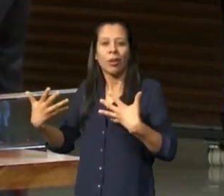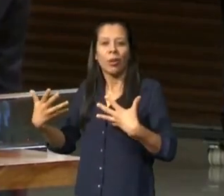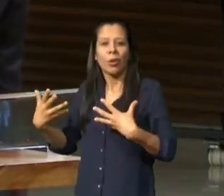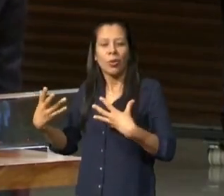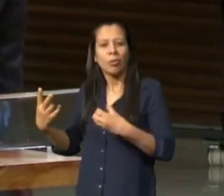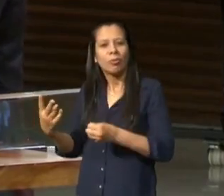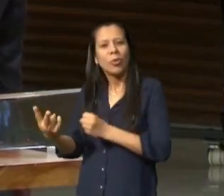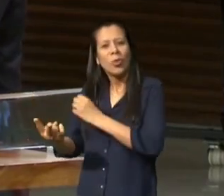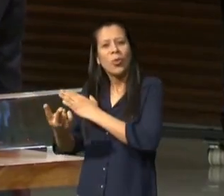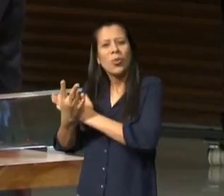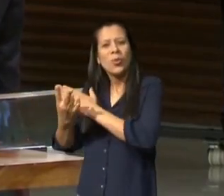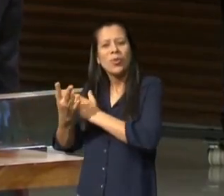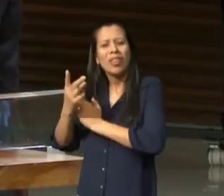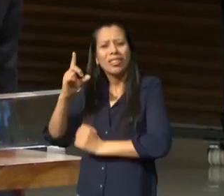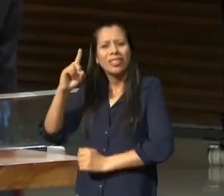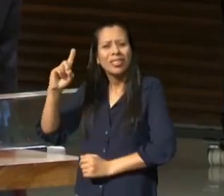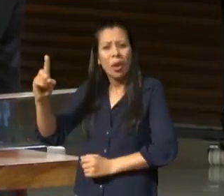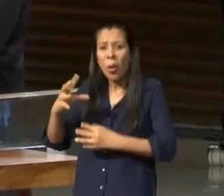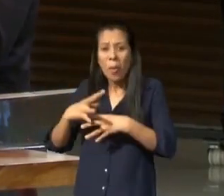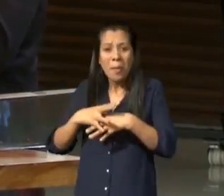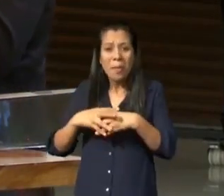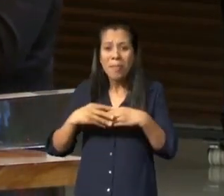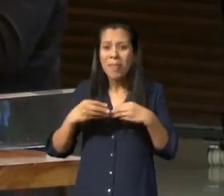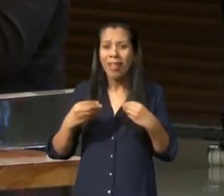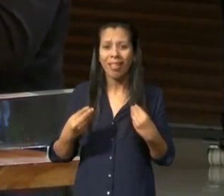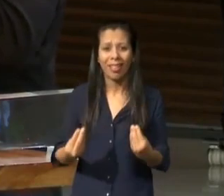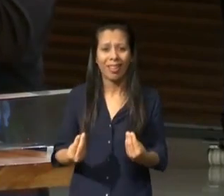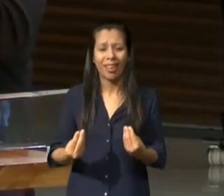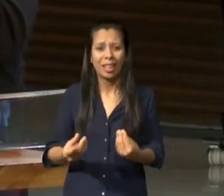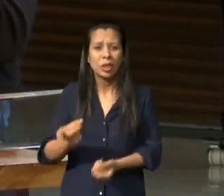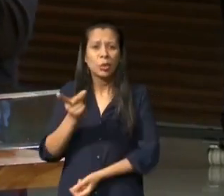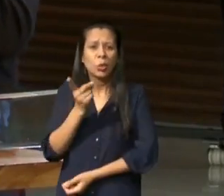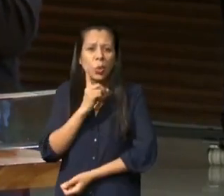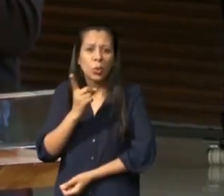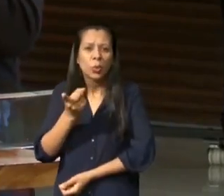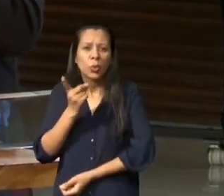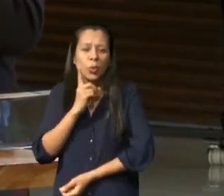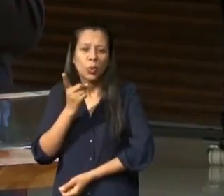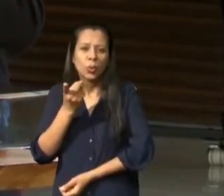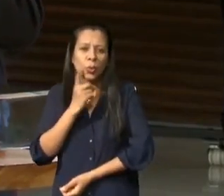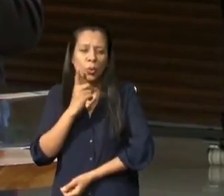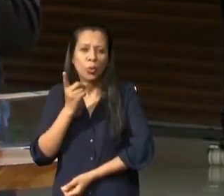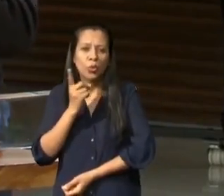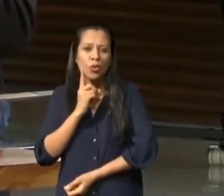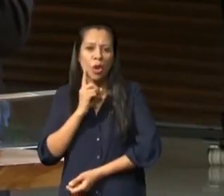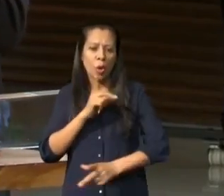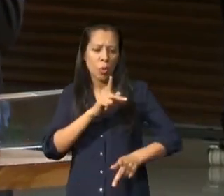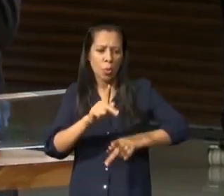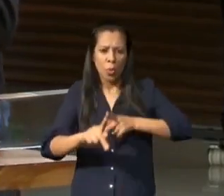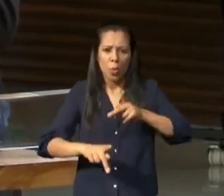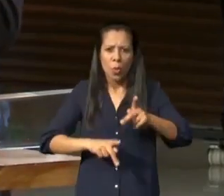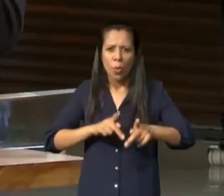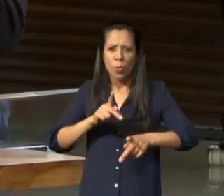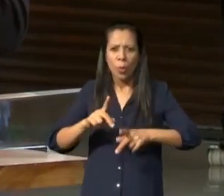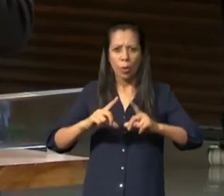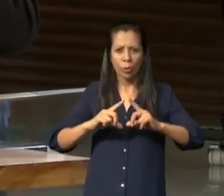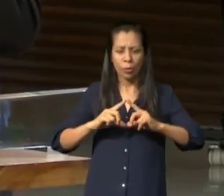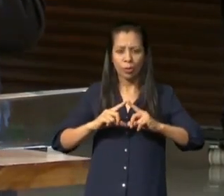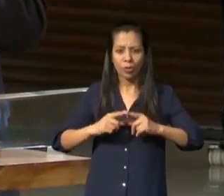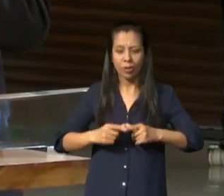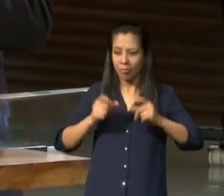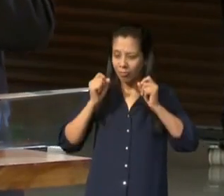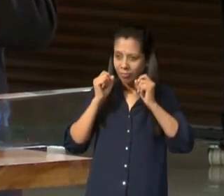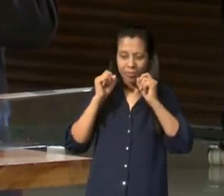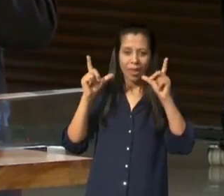diário que acontecia na vida daquelas pessoas todos os dias quando eles acordavam eles tinham a certeza eles tinham a